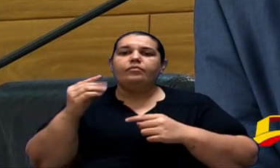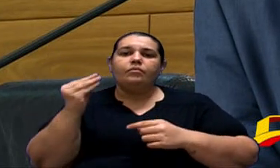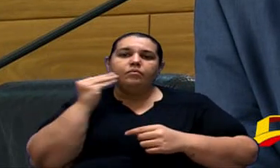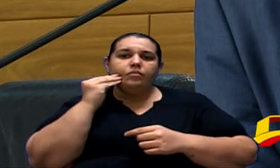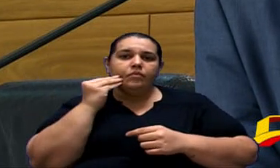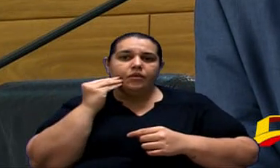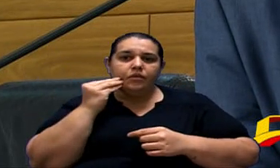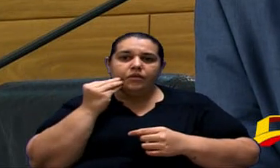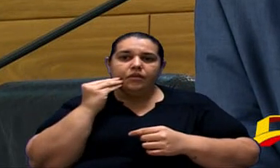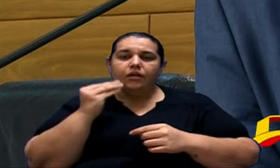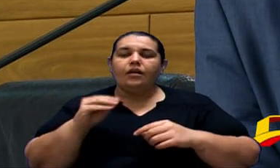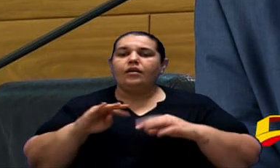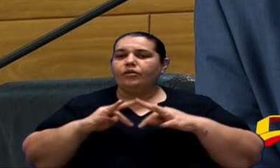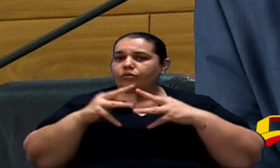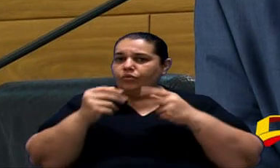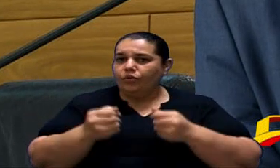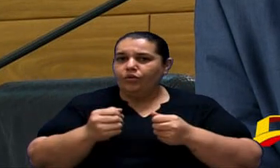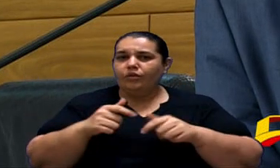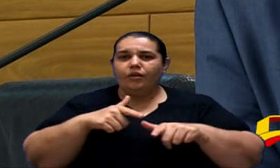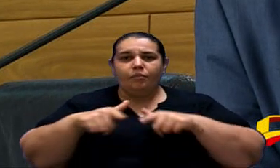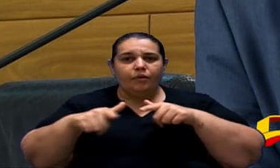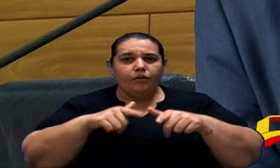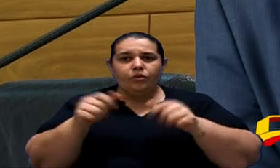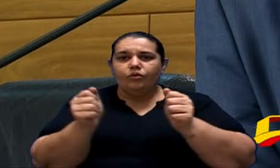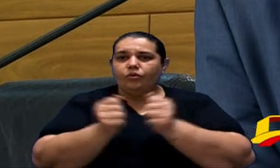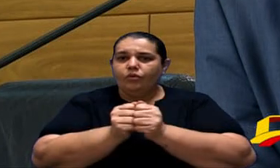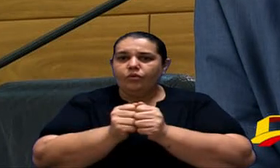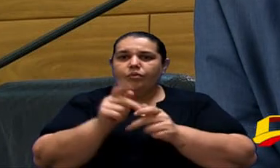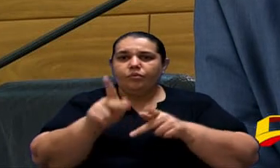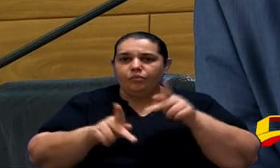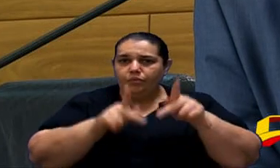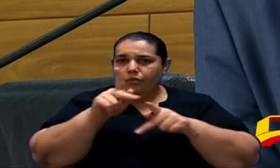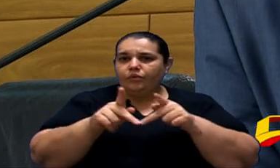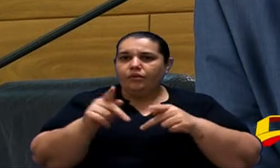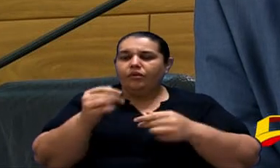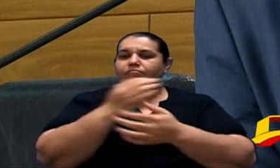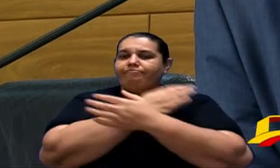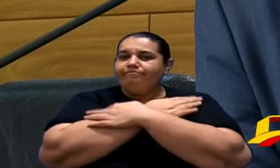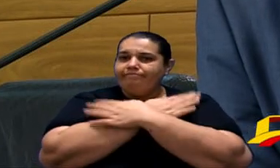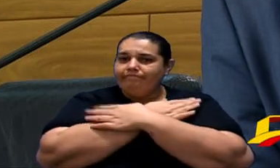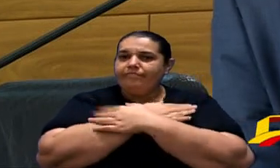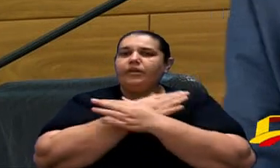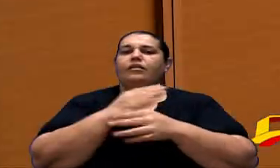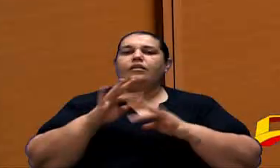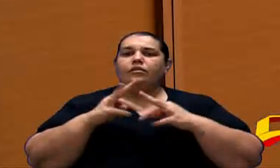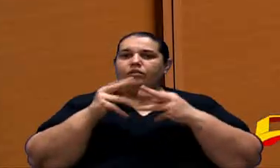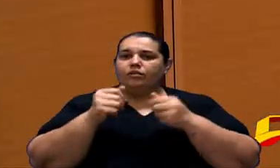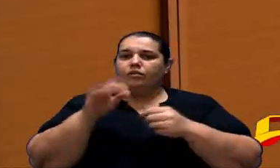Mais Uma Vez Trabalhando Pelo Nosso Povo Um Grande Abraço Deus Abençoe A Todos